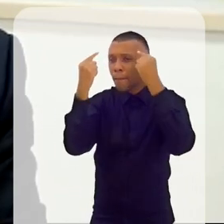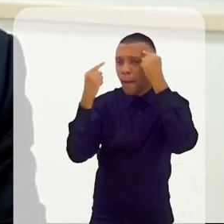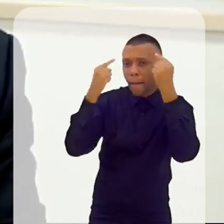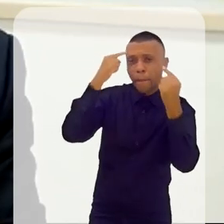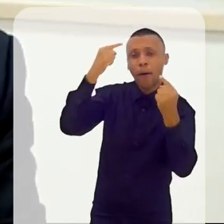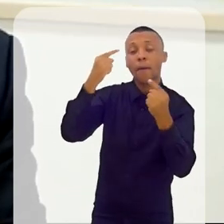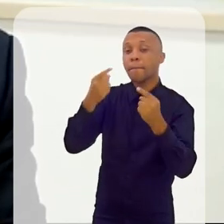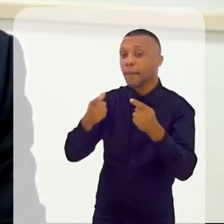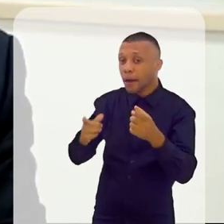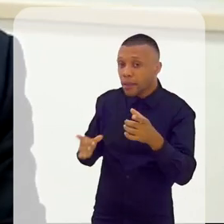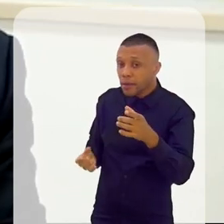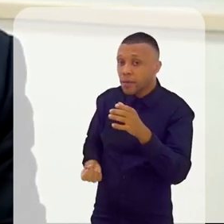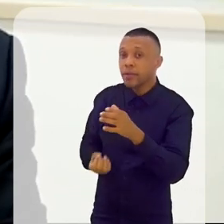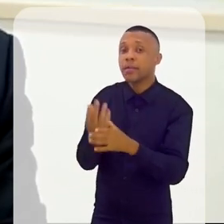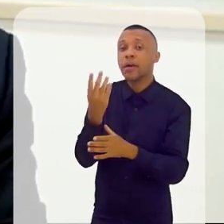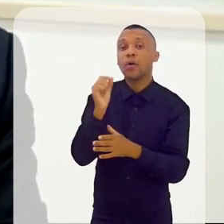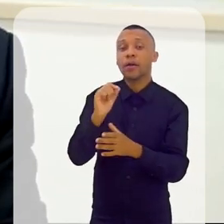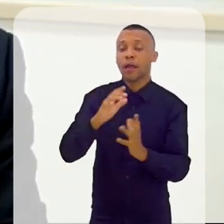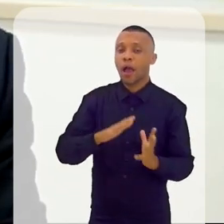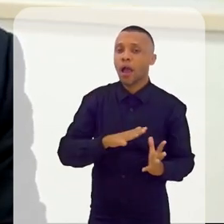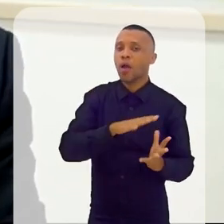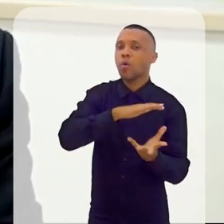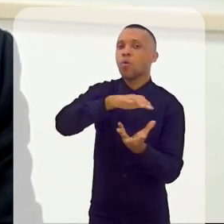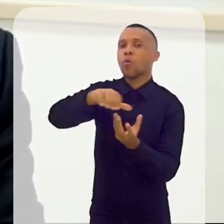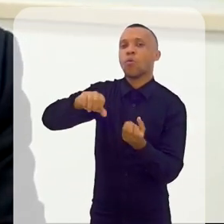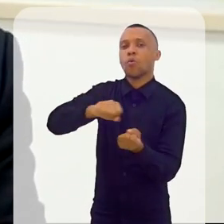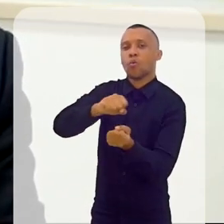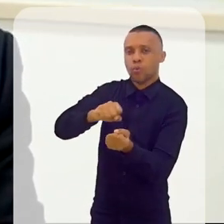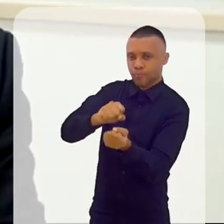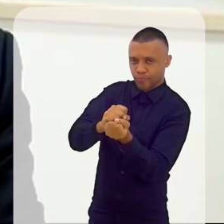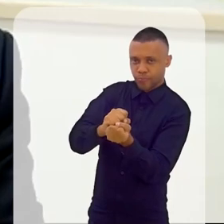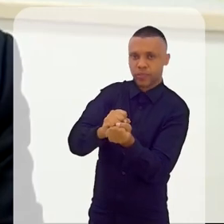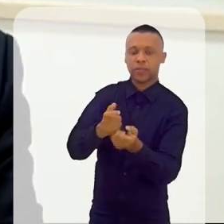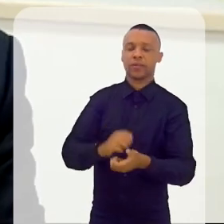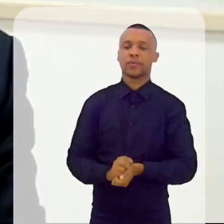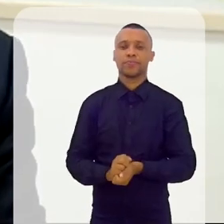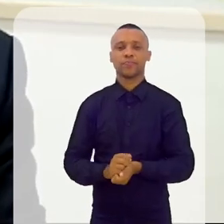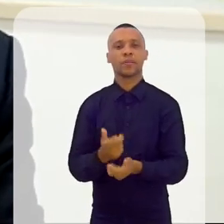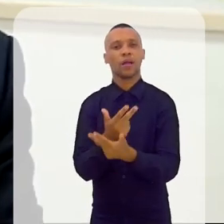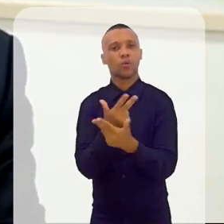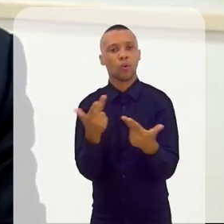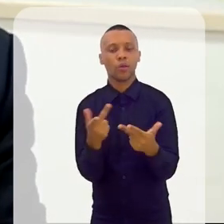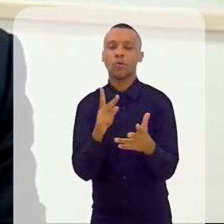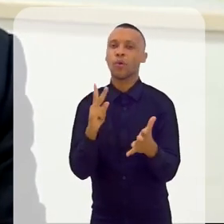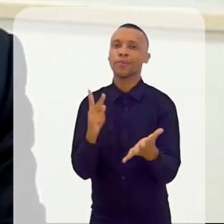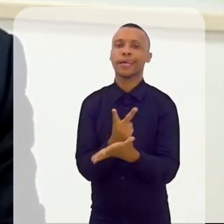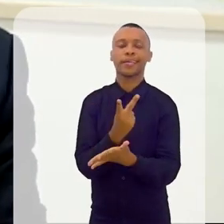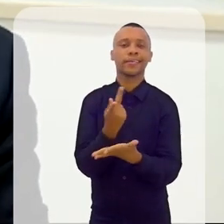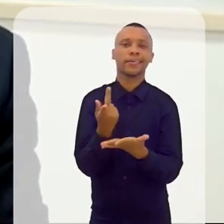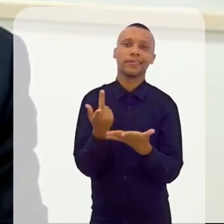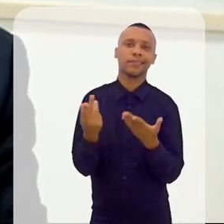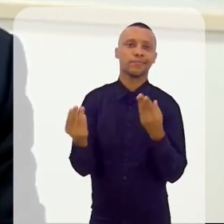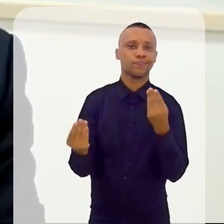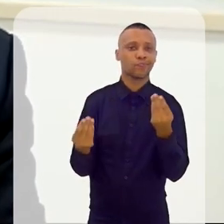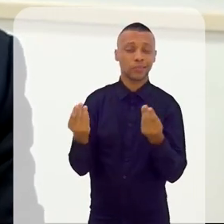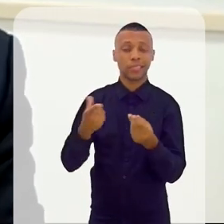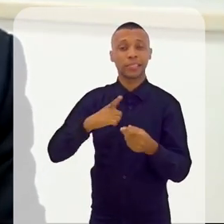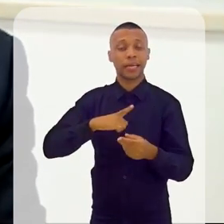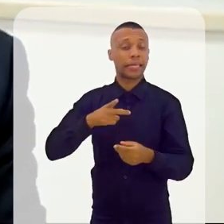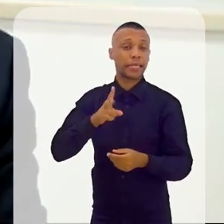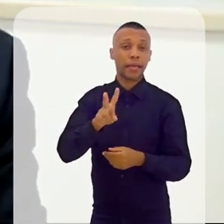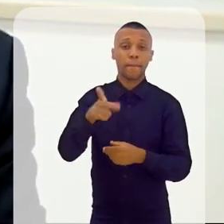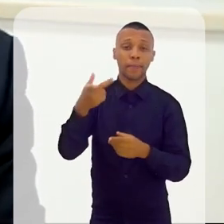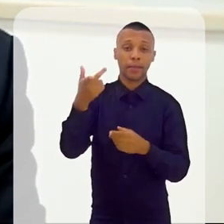implementar a sustentabilidade. Como as coisas não acontecem por acaso, sempre existe uma força